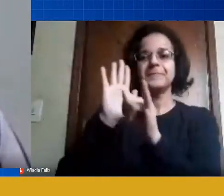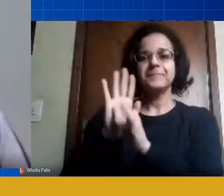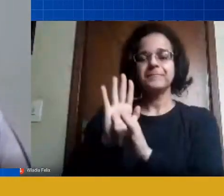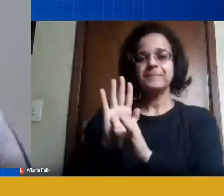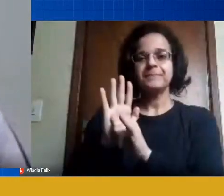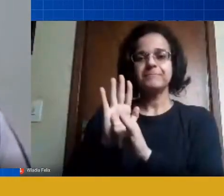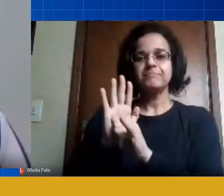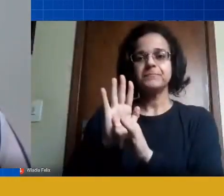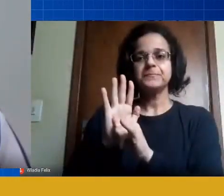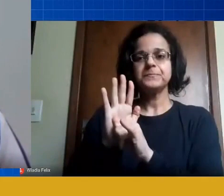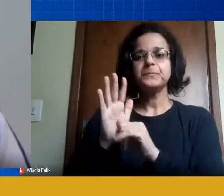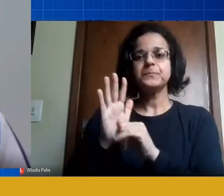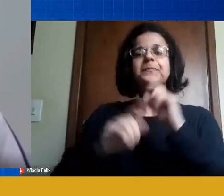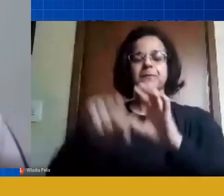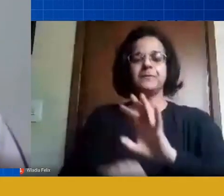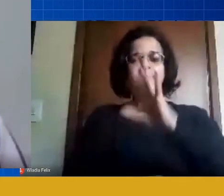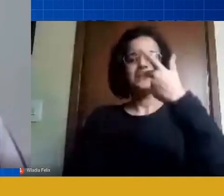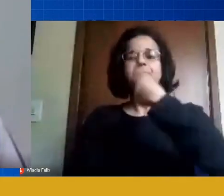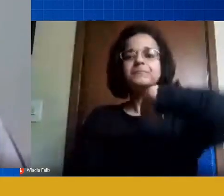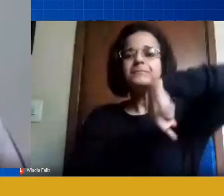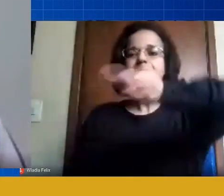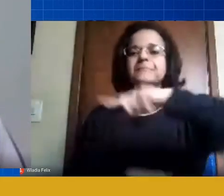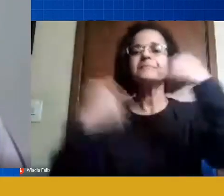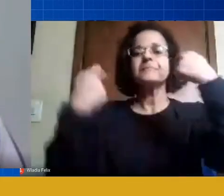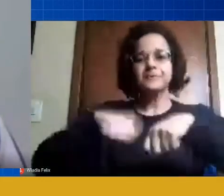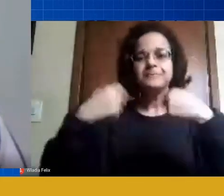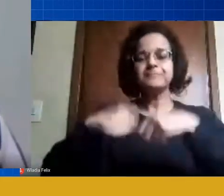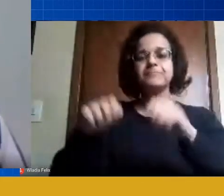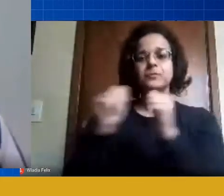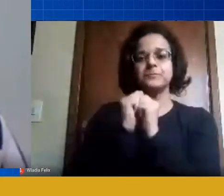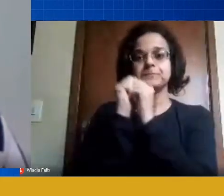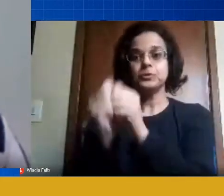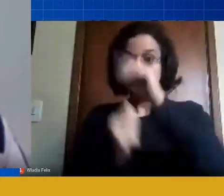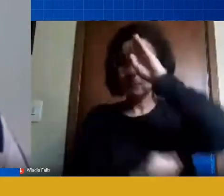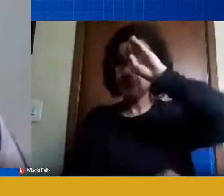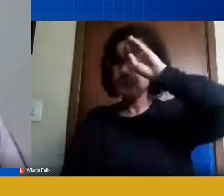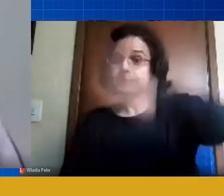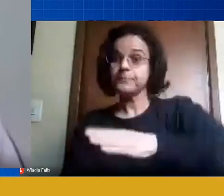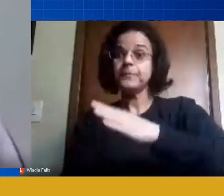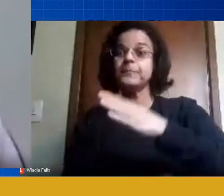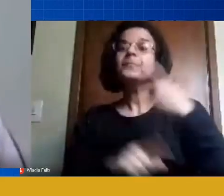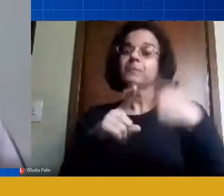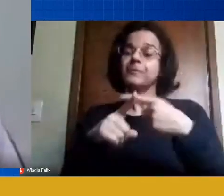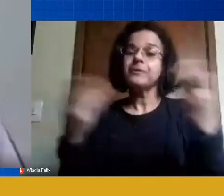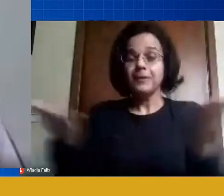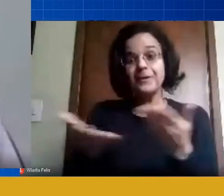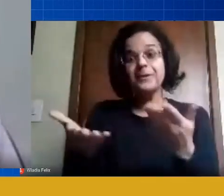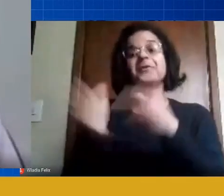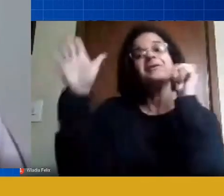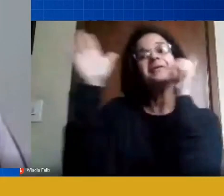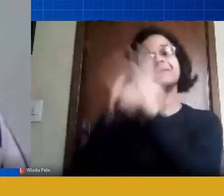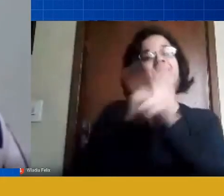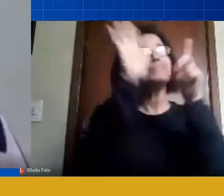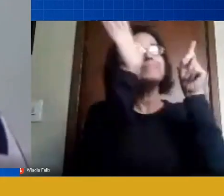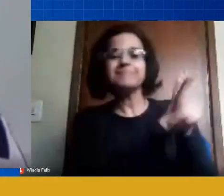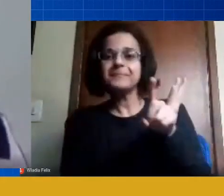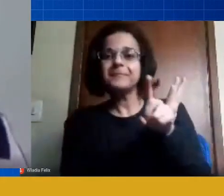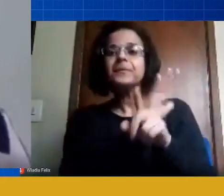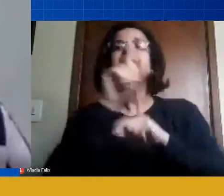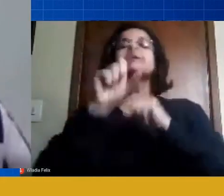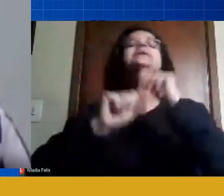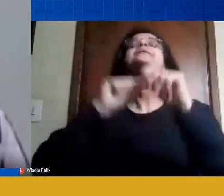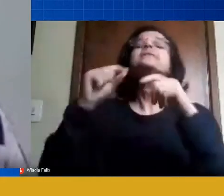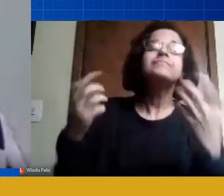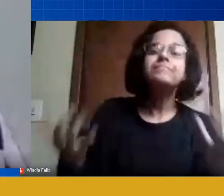dessa situação em que a gente precisa se colocar enquanto protagonistas porque é a fala que eu vou fazer que eu ia perguntar para vocês dois e aí